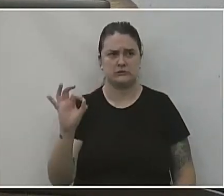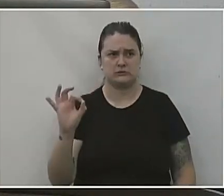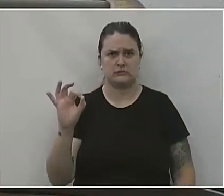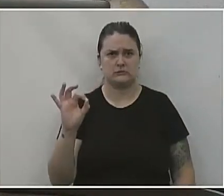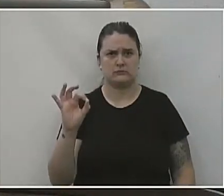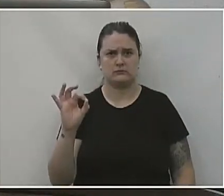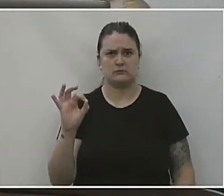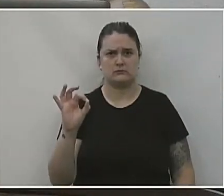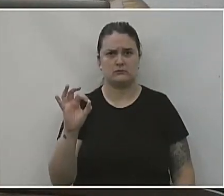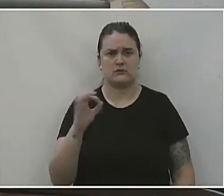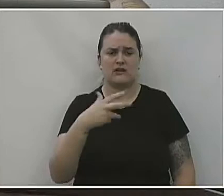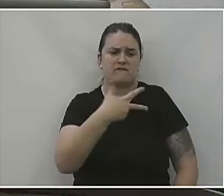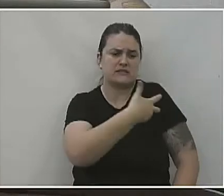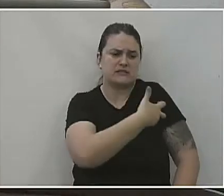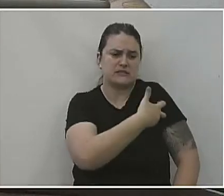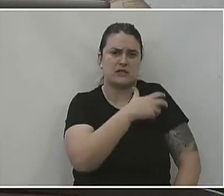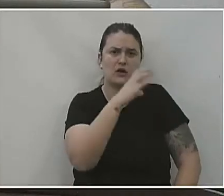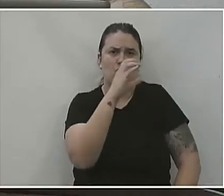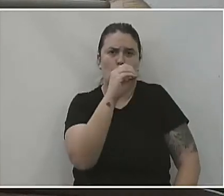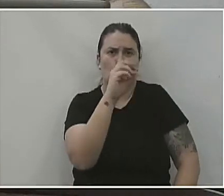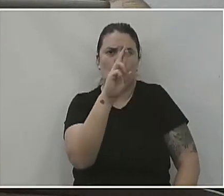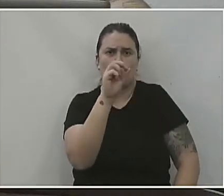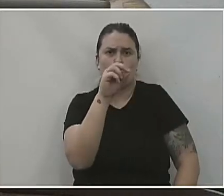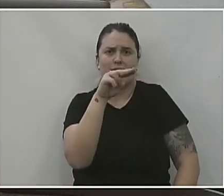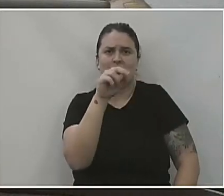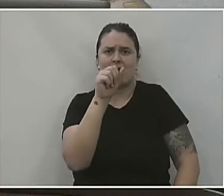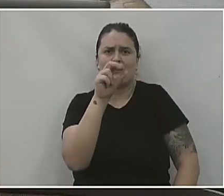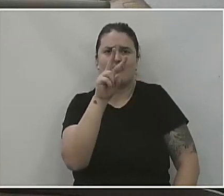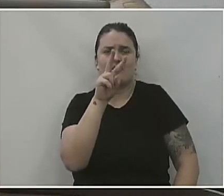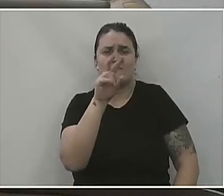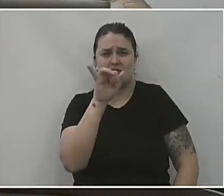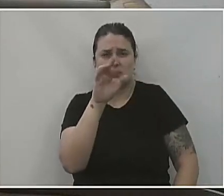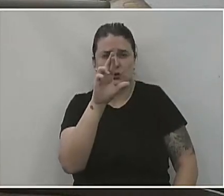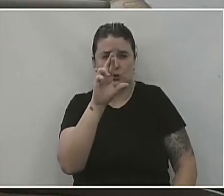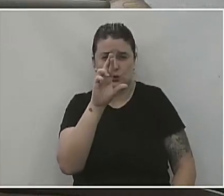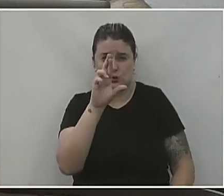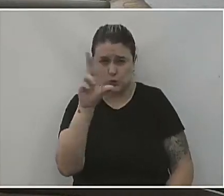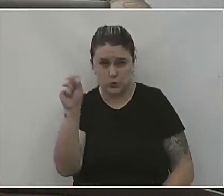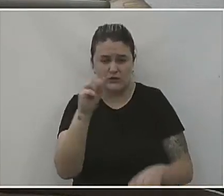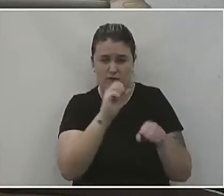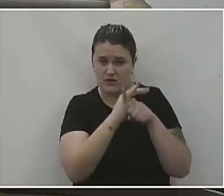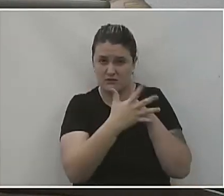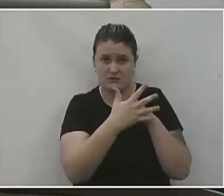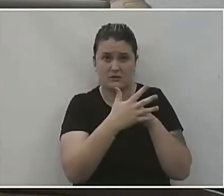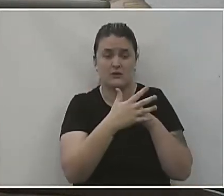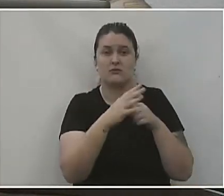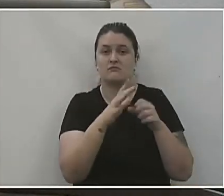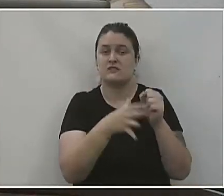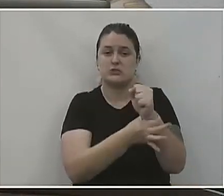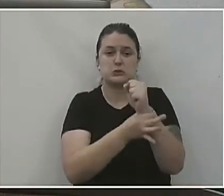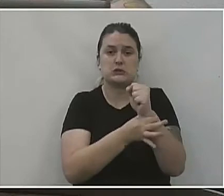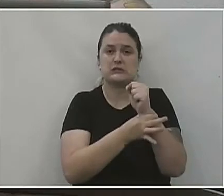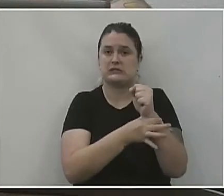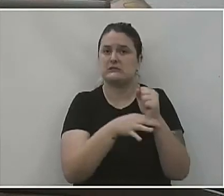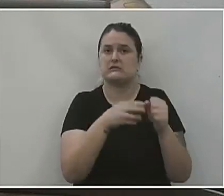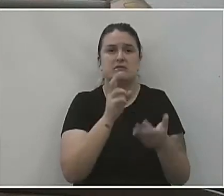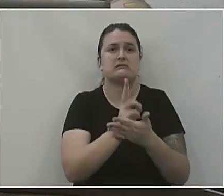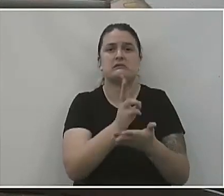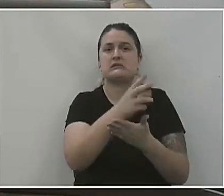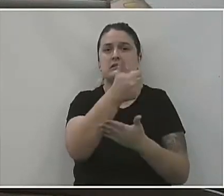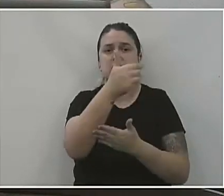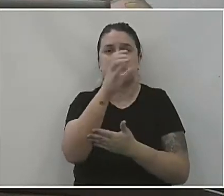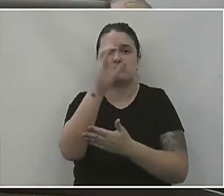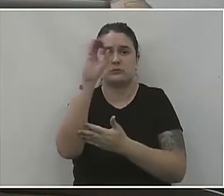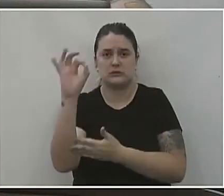as vacinas, não é só do coronavírus, como todas as outras também, ela não dá essa segurança de 100%.